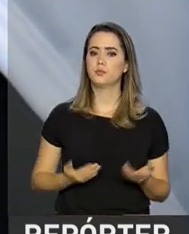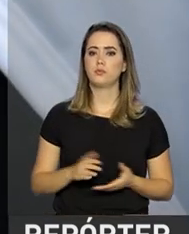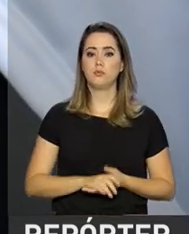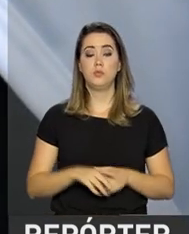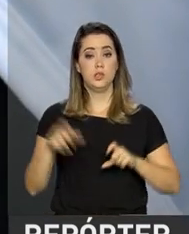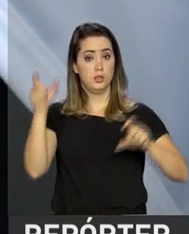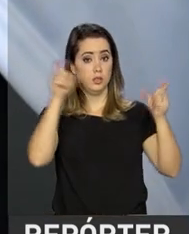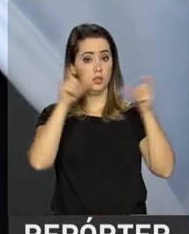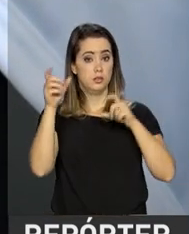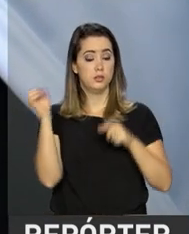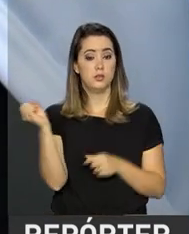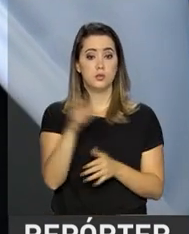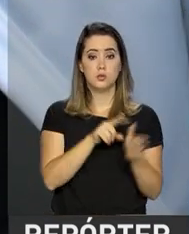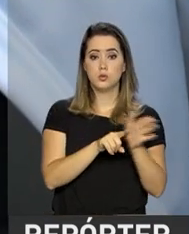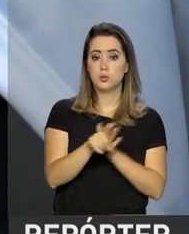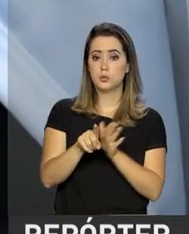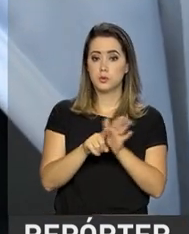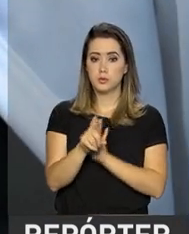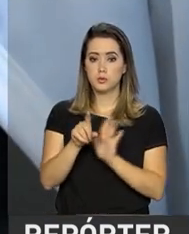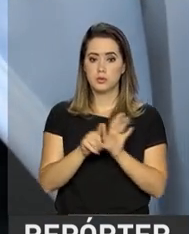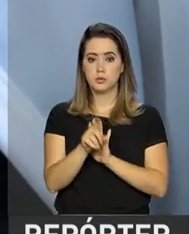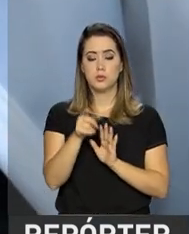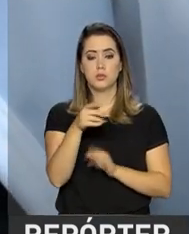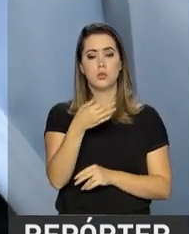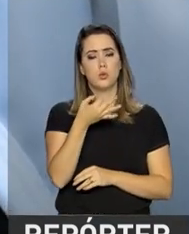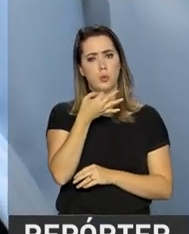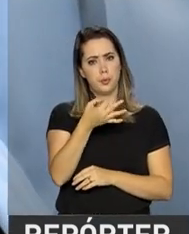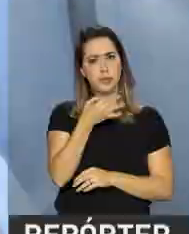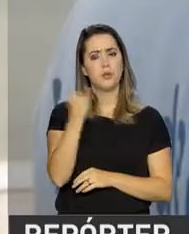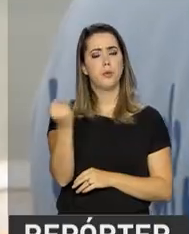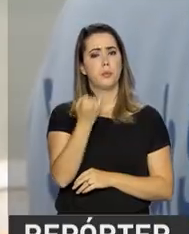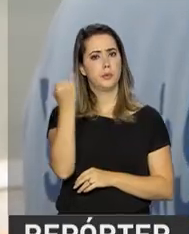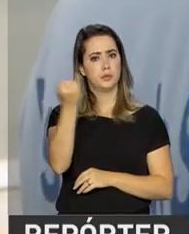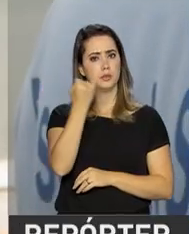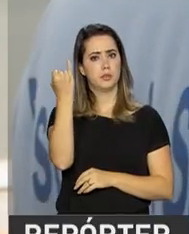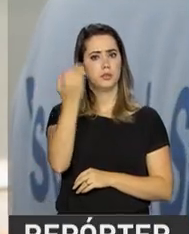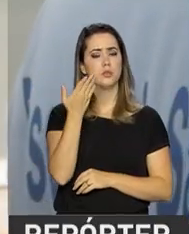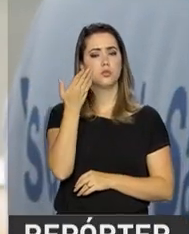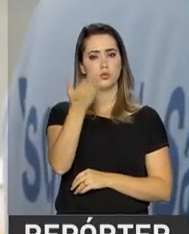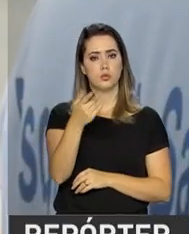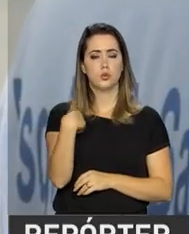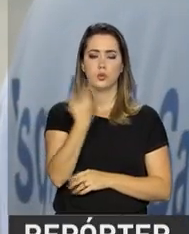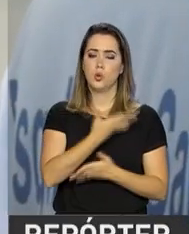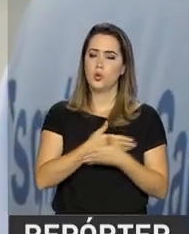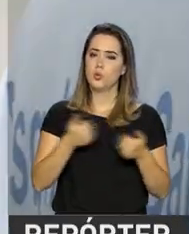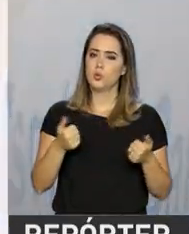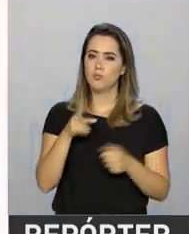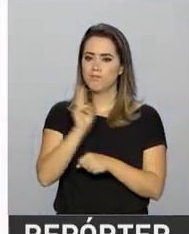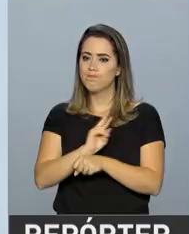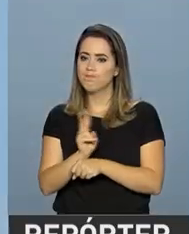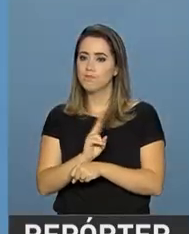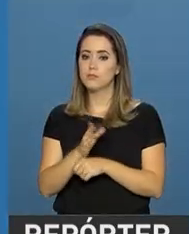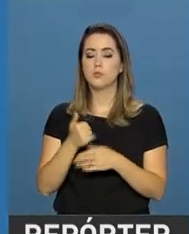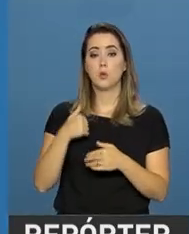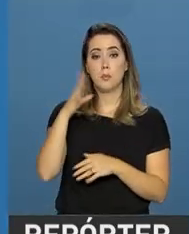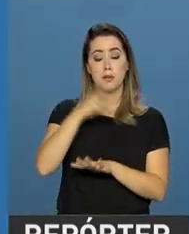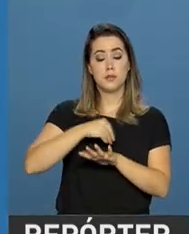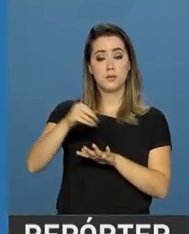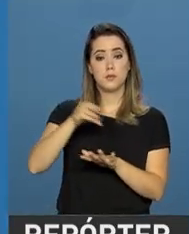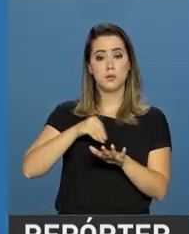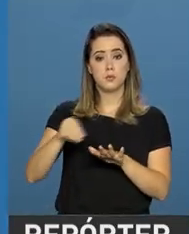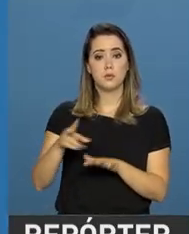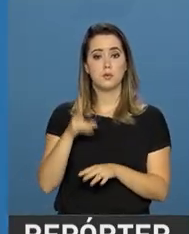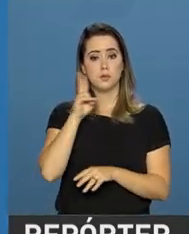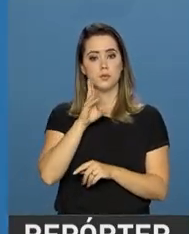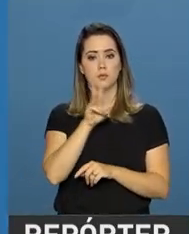Fique atento aos nossos pesquisadores e dê sua opinião, afinal, você é o nosso melhor fiscal. Para mais informações,